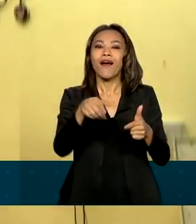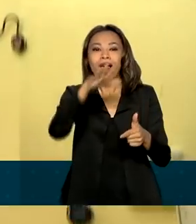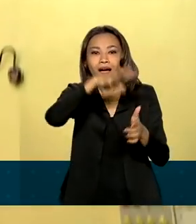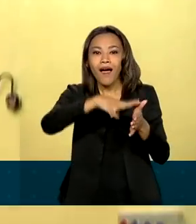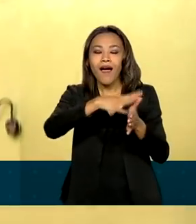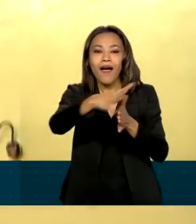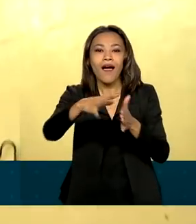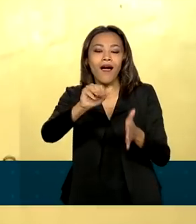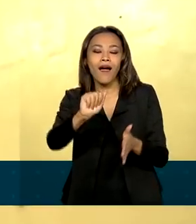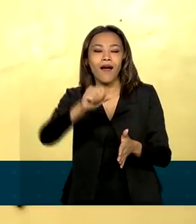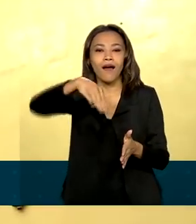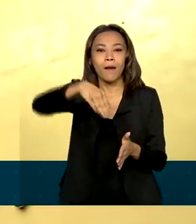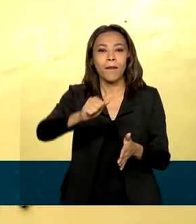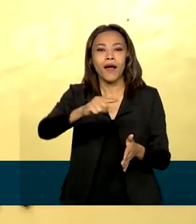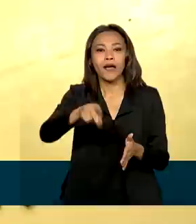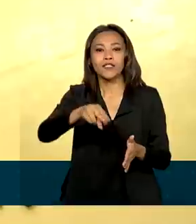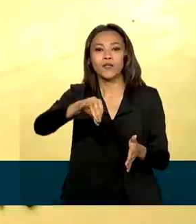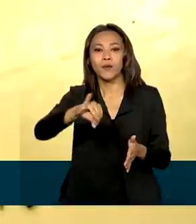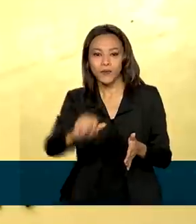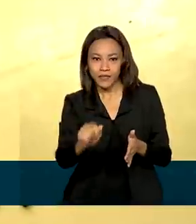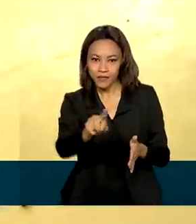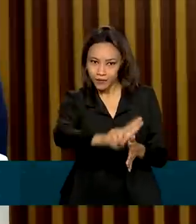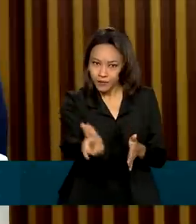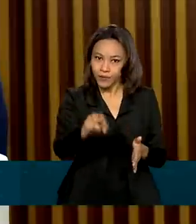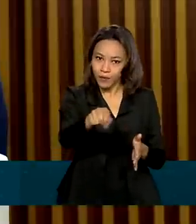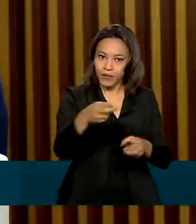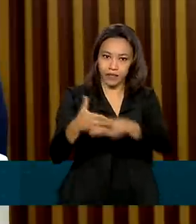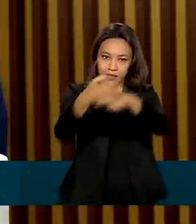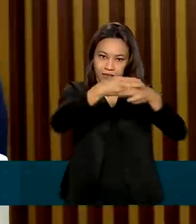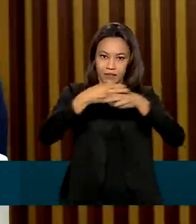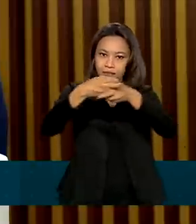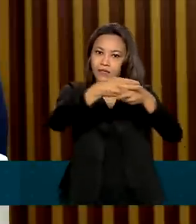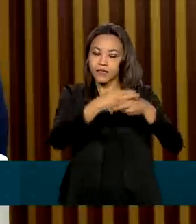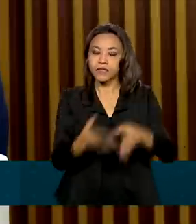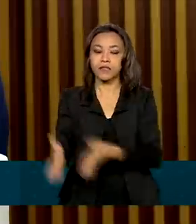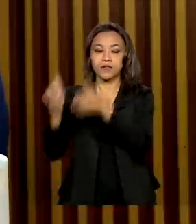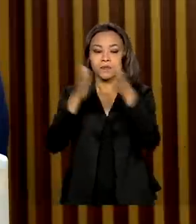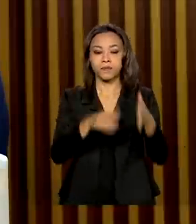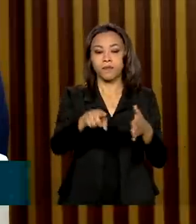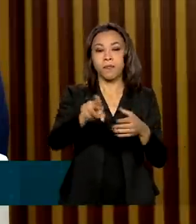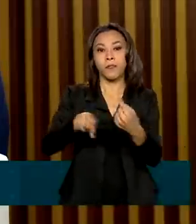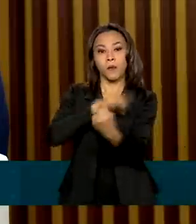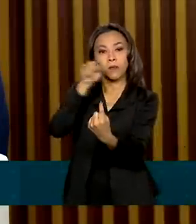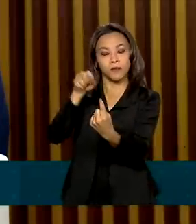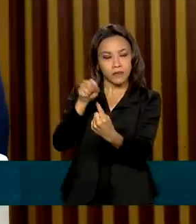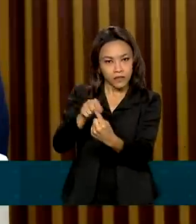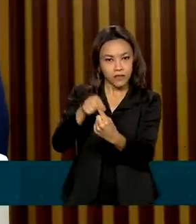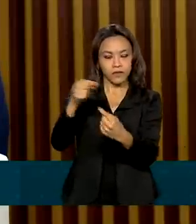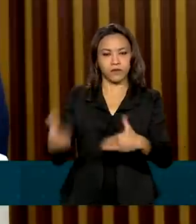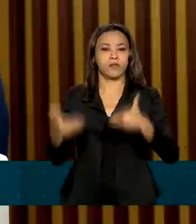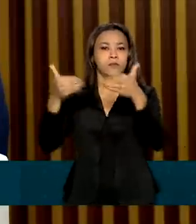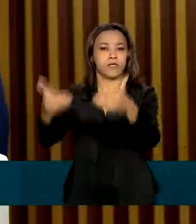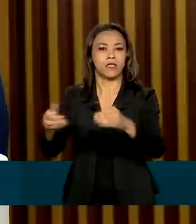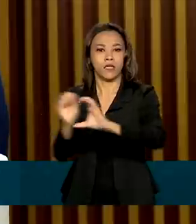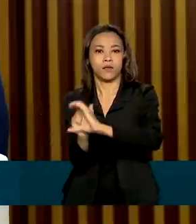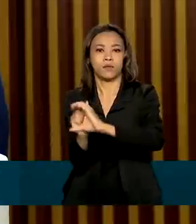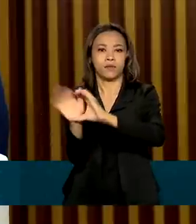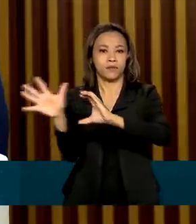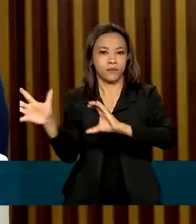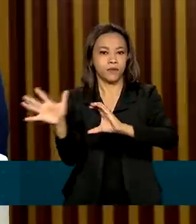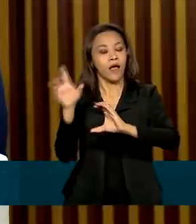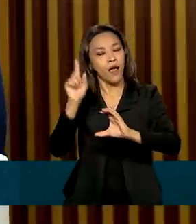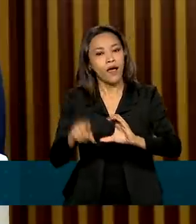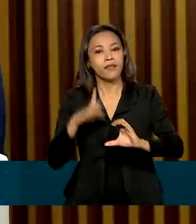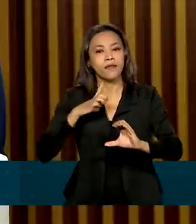novas capacidades para o trabalho dessa equipe. A ideia do Ministério é ampliar esse tipo de estrutura, para que nós tenhamos uma